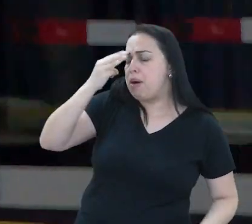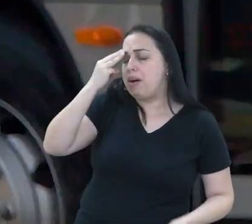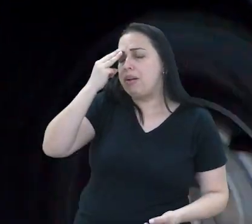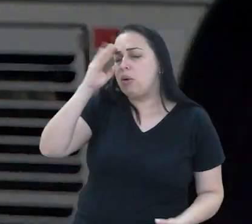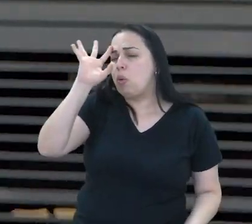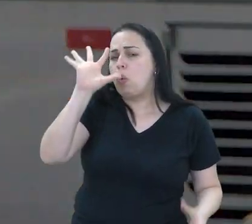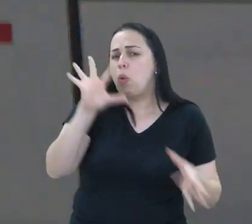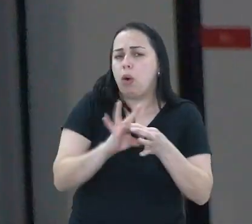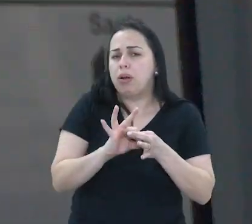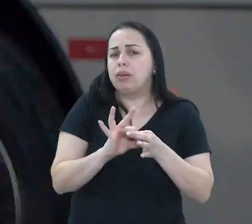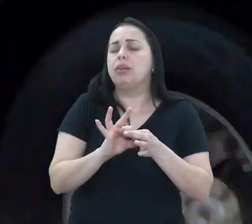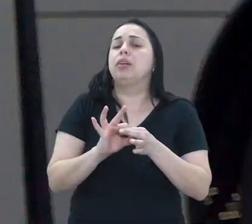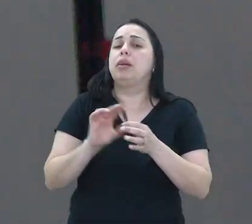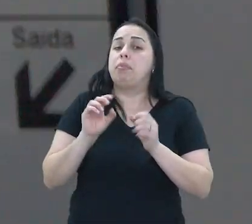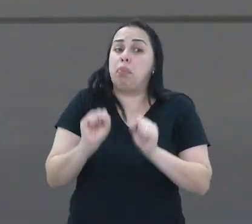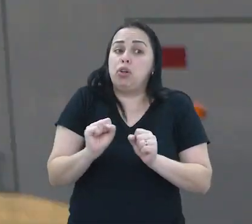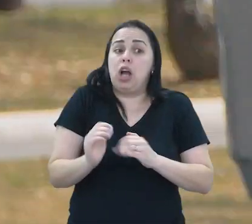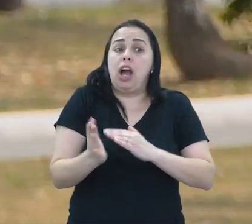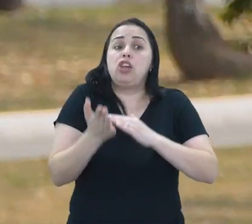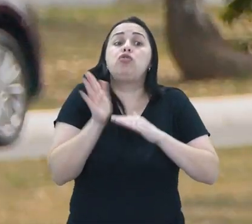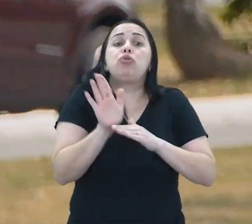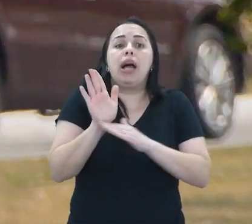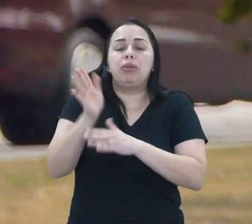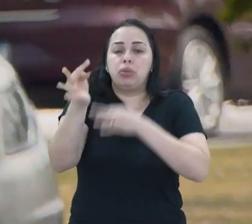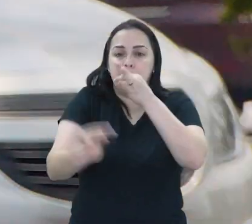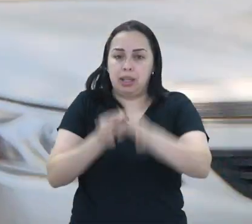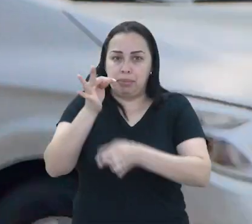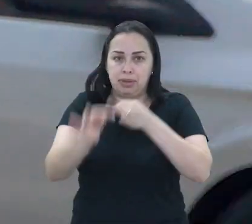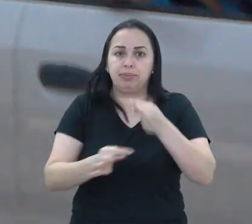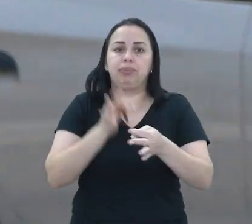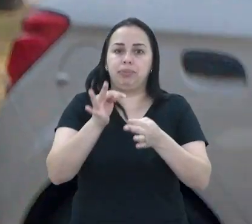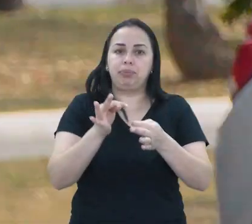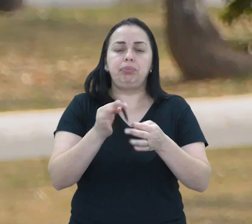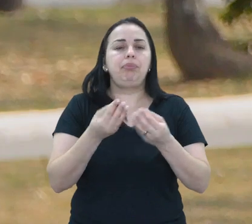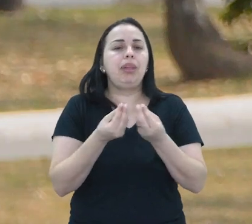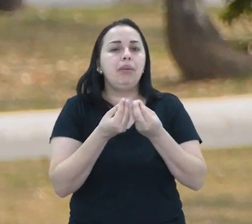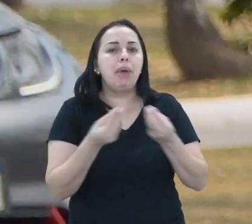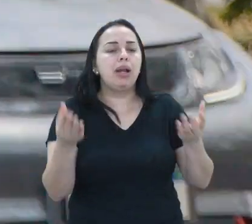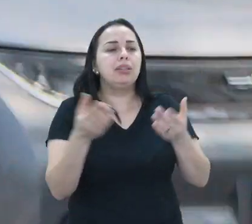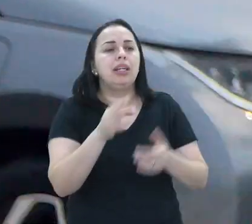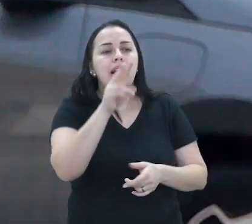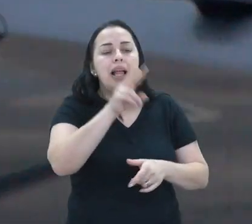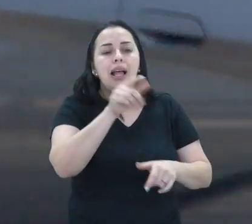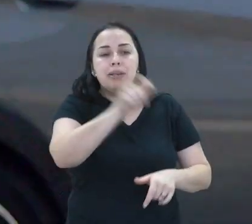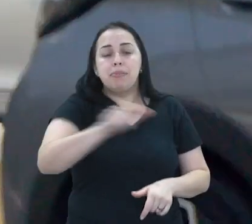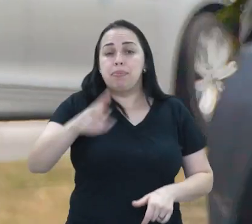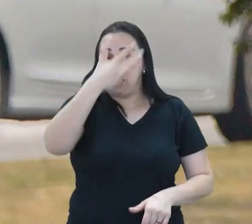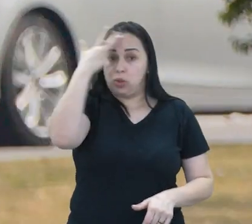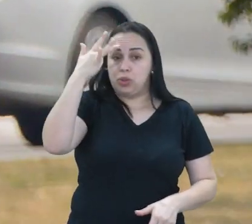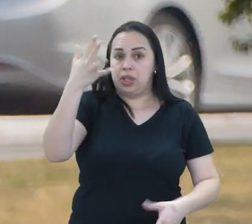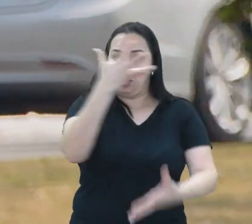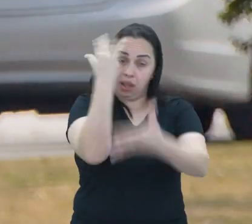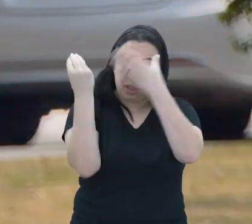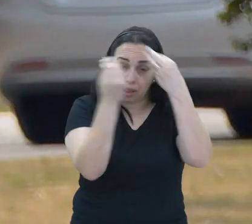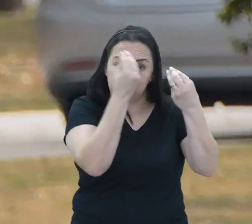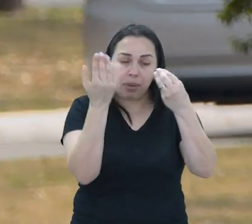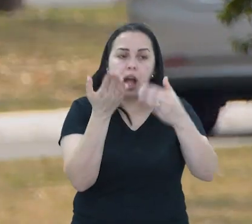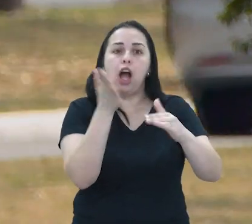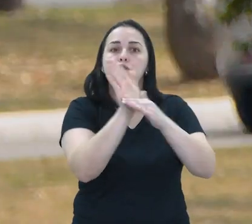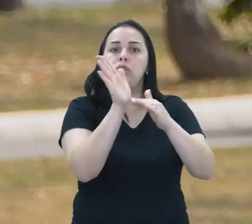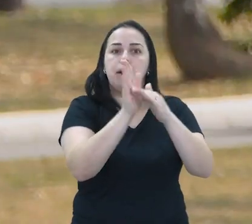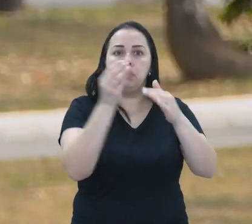O resultado pode ajudar em vários tratamentos. Entre as metas estão fortalecer as memórias das pessoas que têm